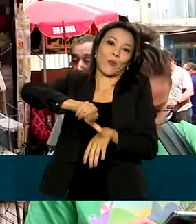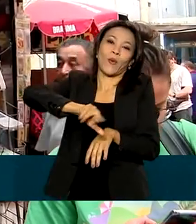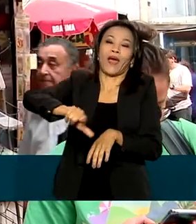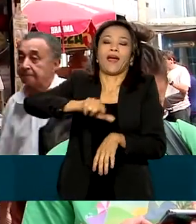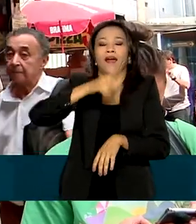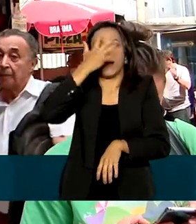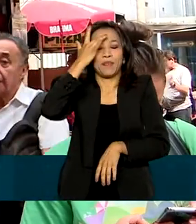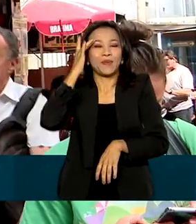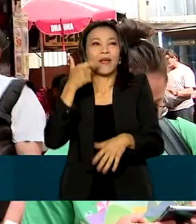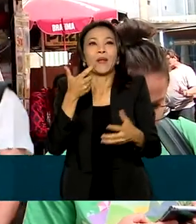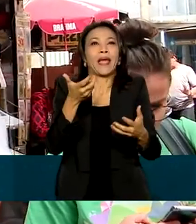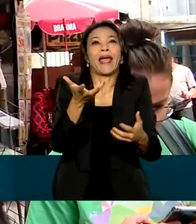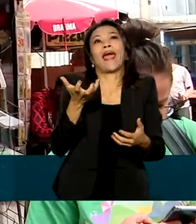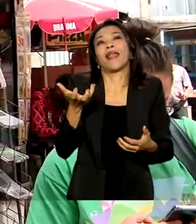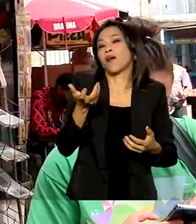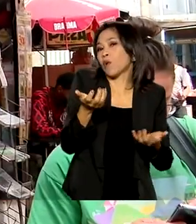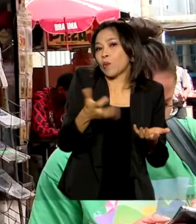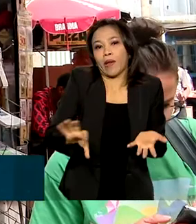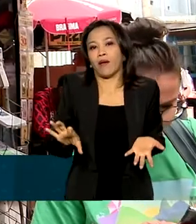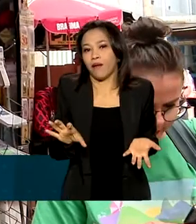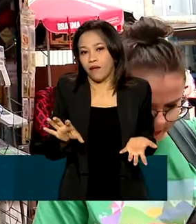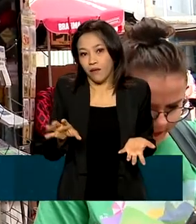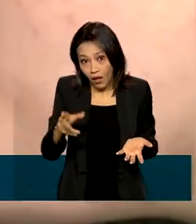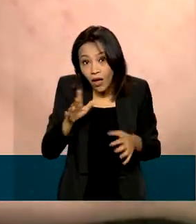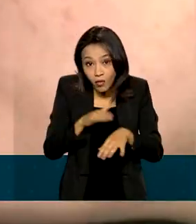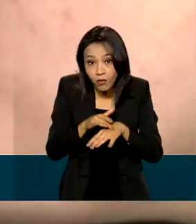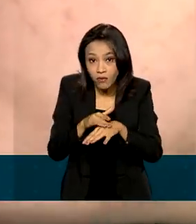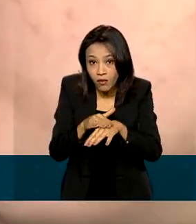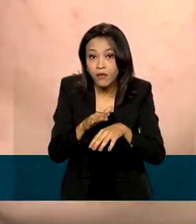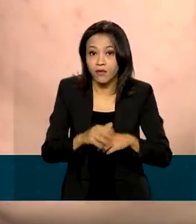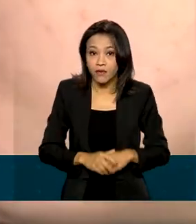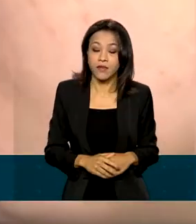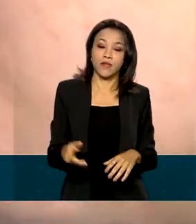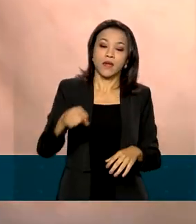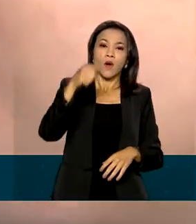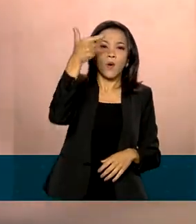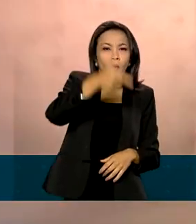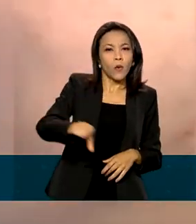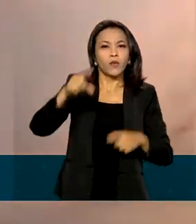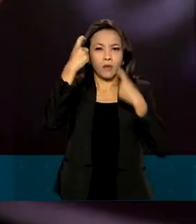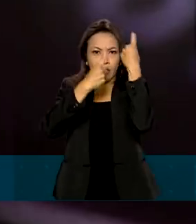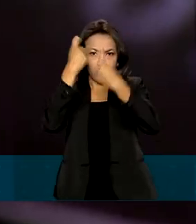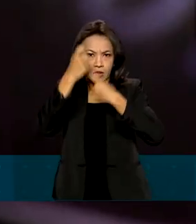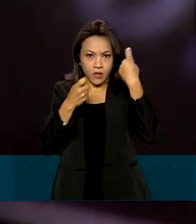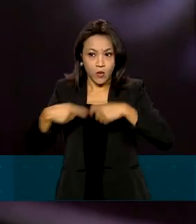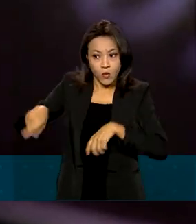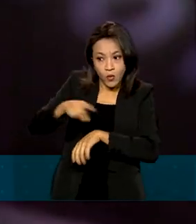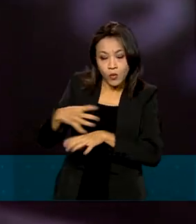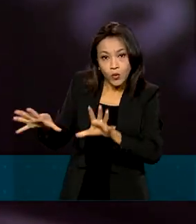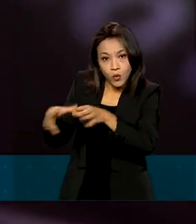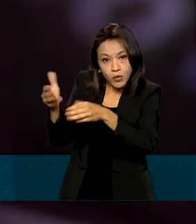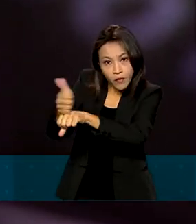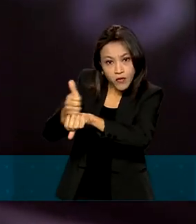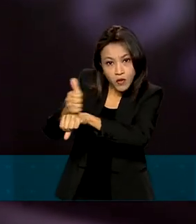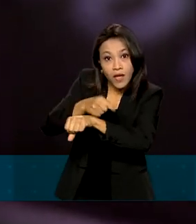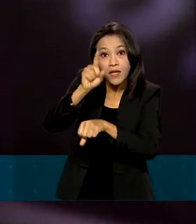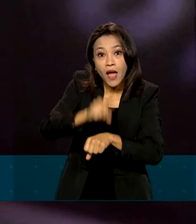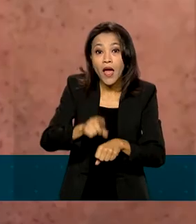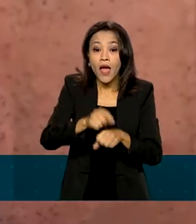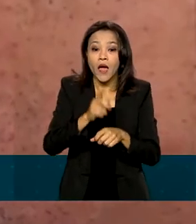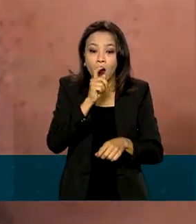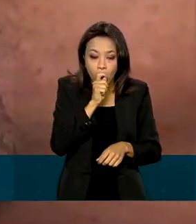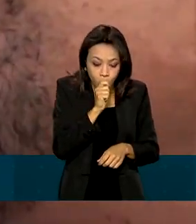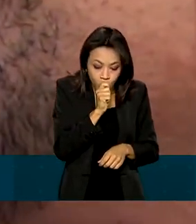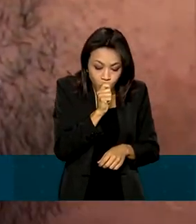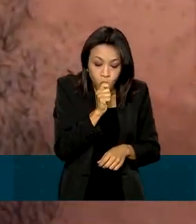da pessoa querer ou não querer. É doença. Outra grande preocupação dos especialistas é o cigarro eletrônico, com uso